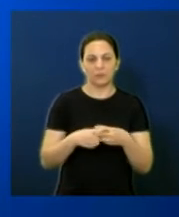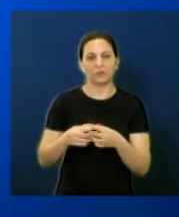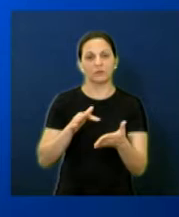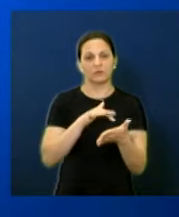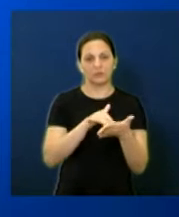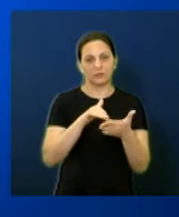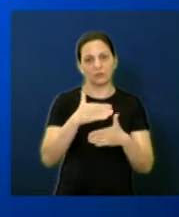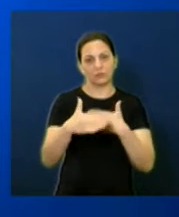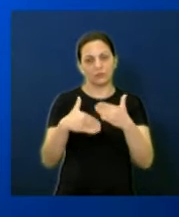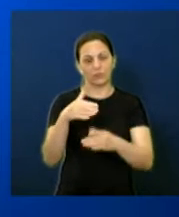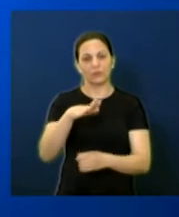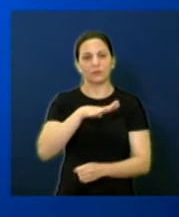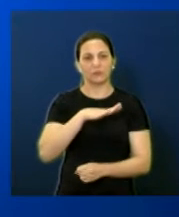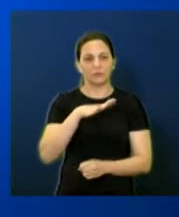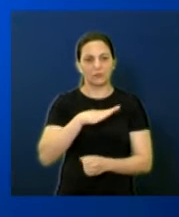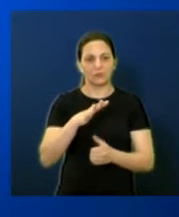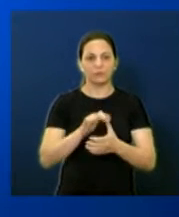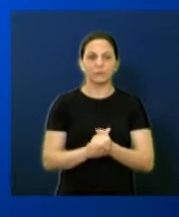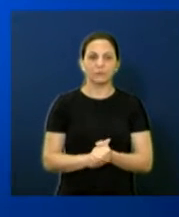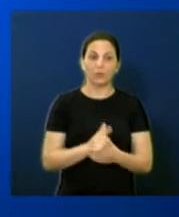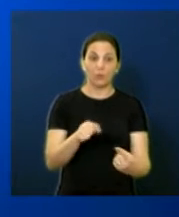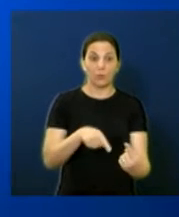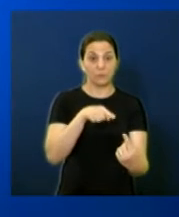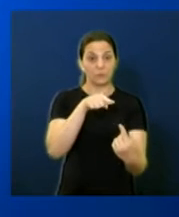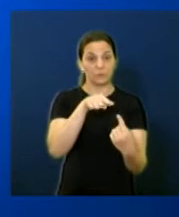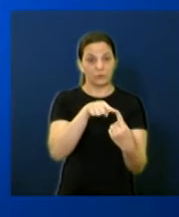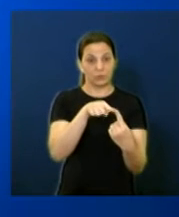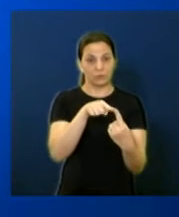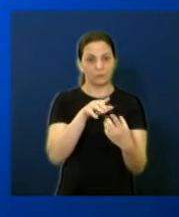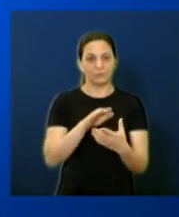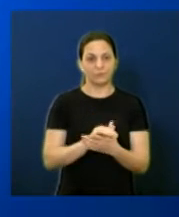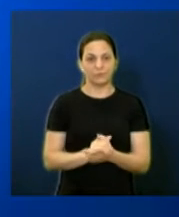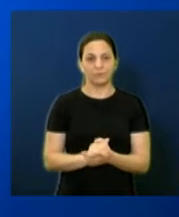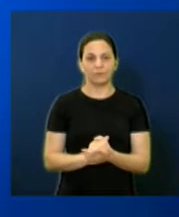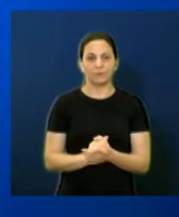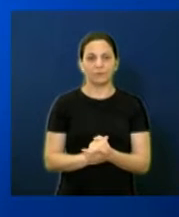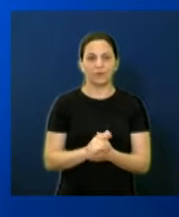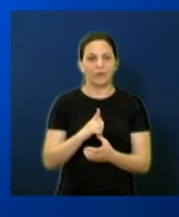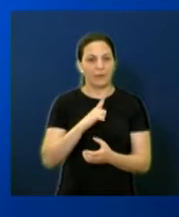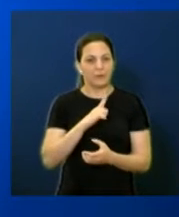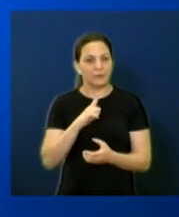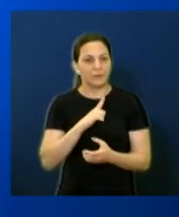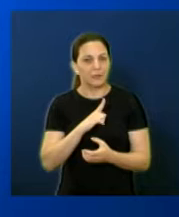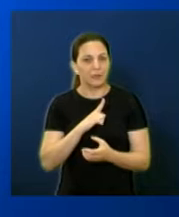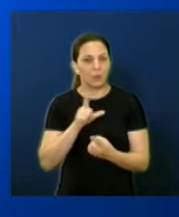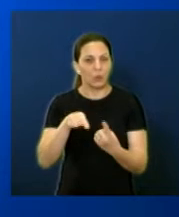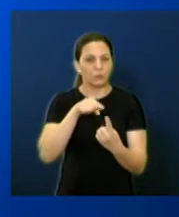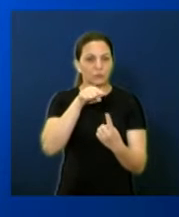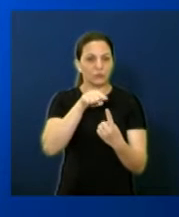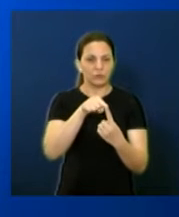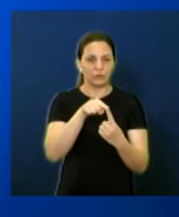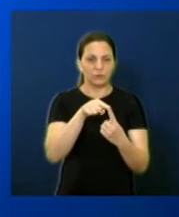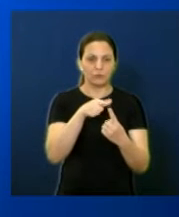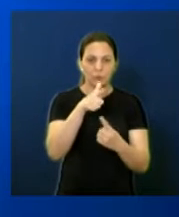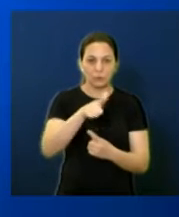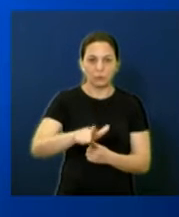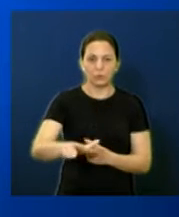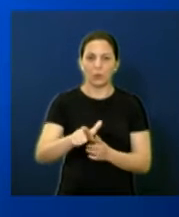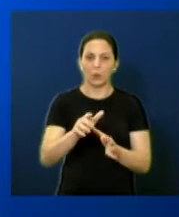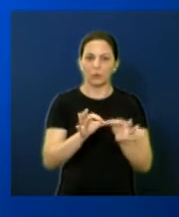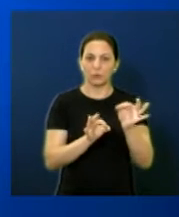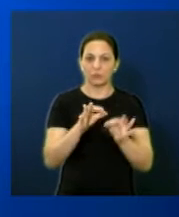Secretaria de Desenvolvimento Urbano. Objetivo, a manutenção dos projetos